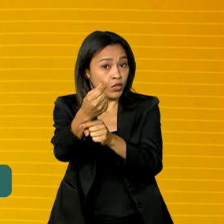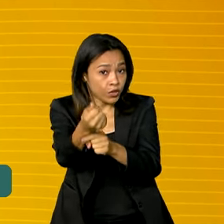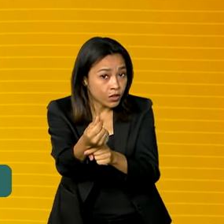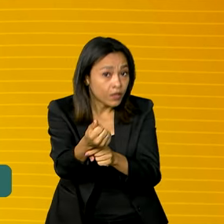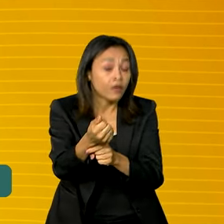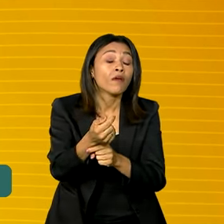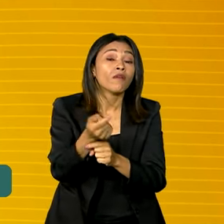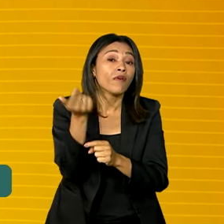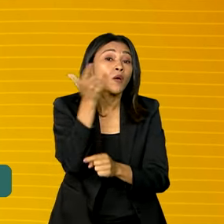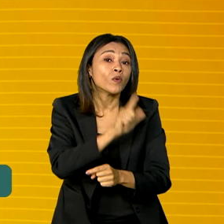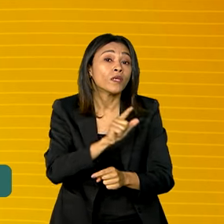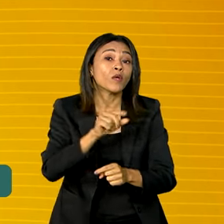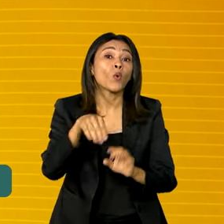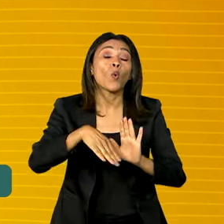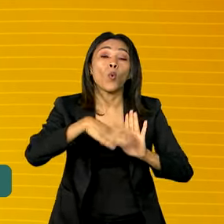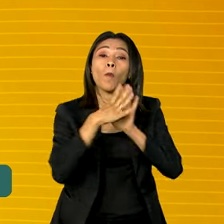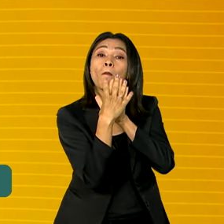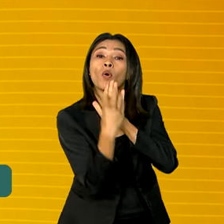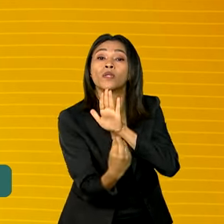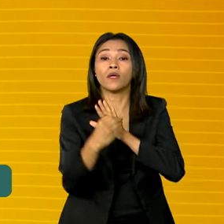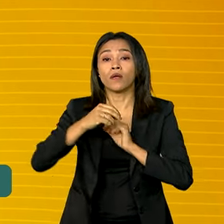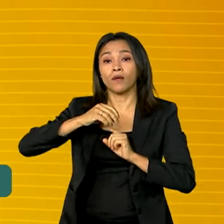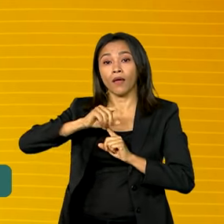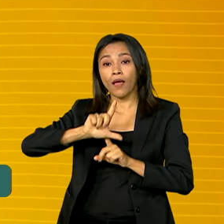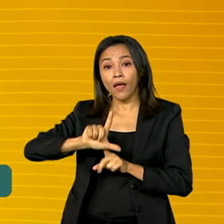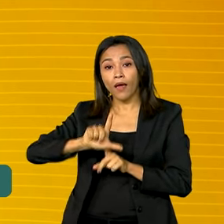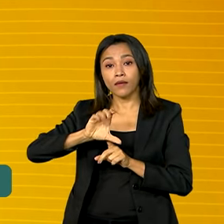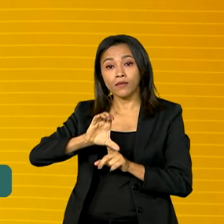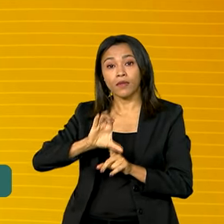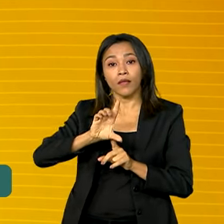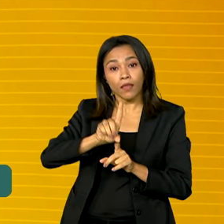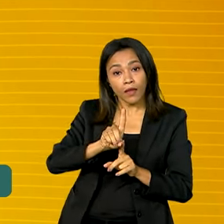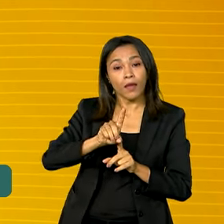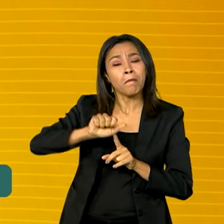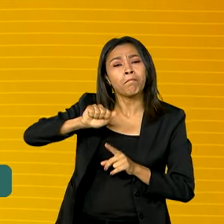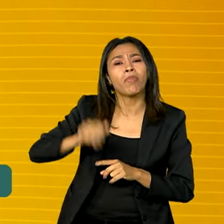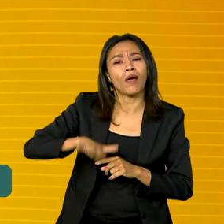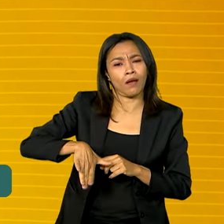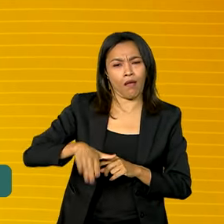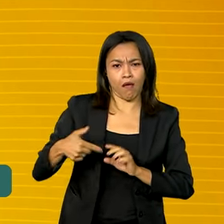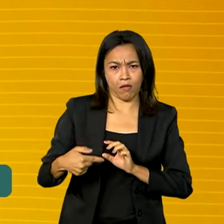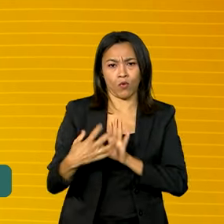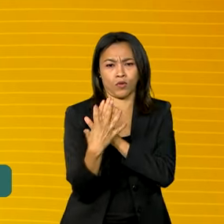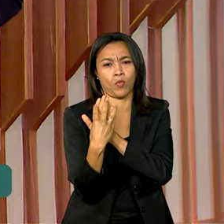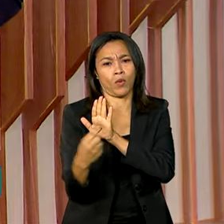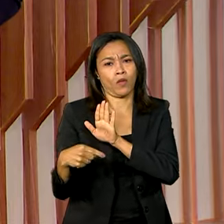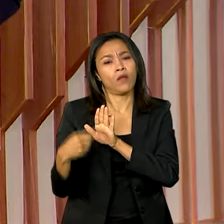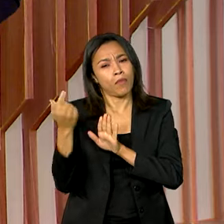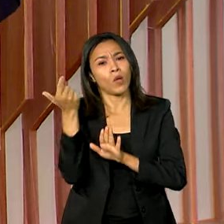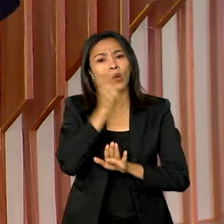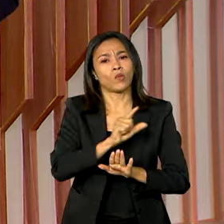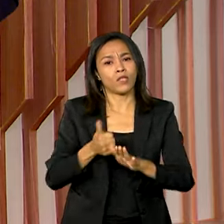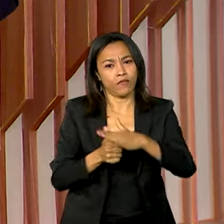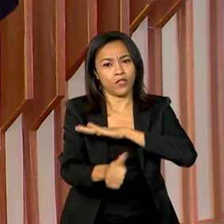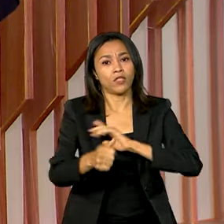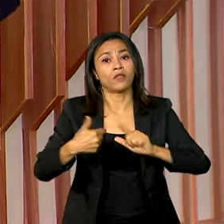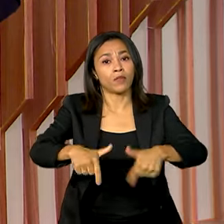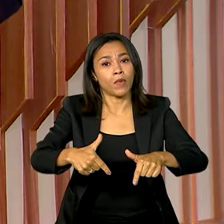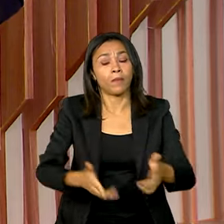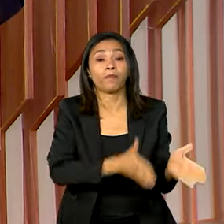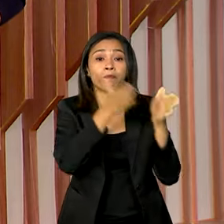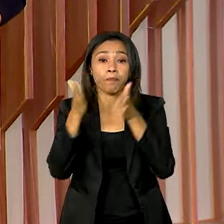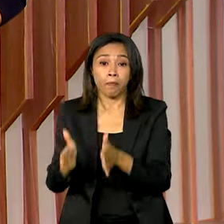através do LCT mais barato para poder investir, poder trabalhar. O vice